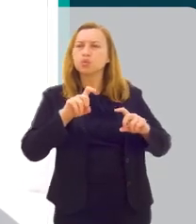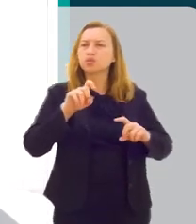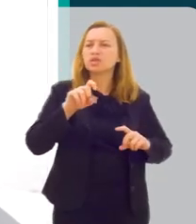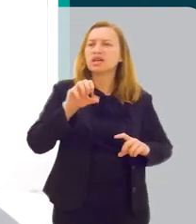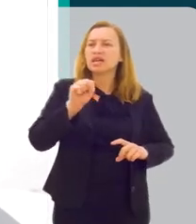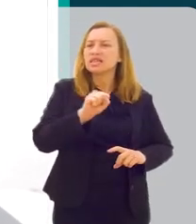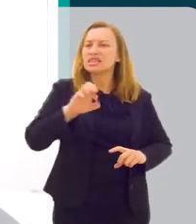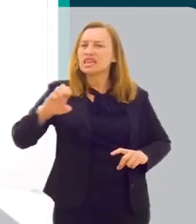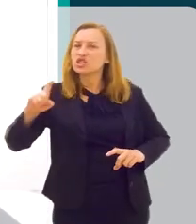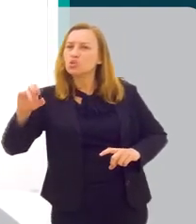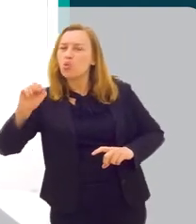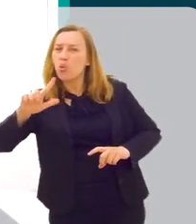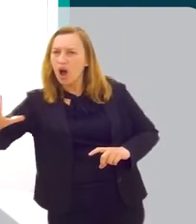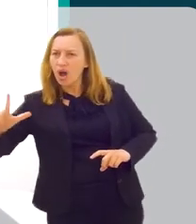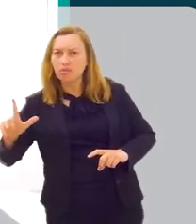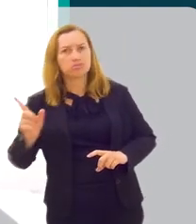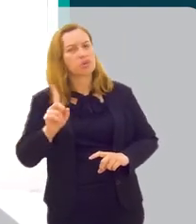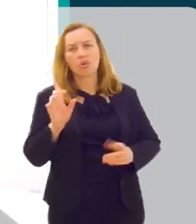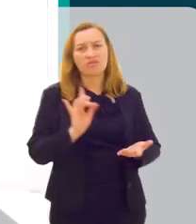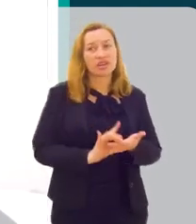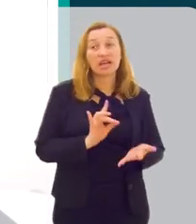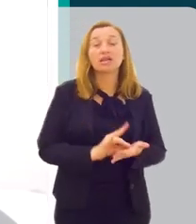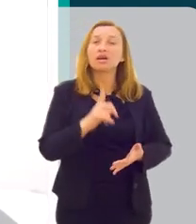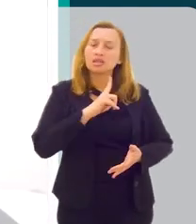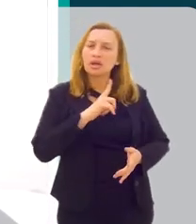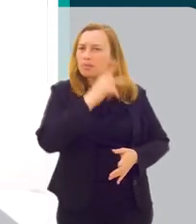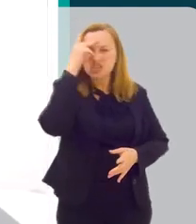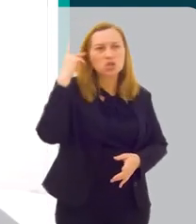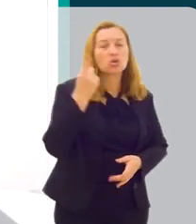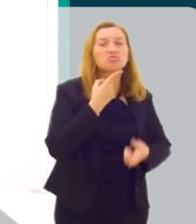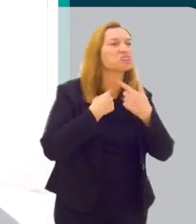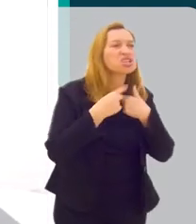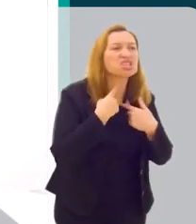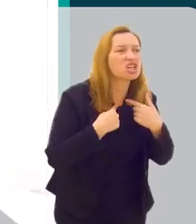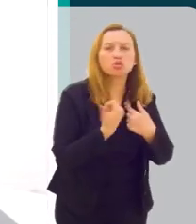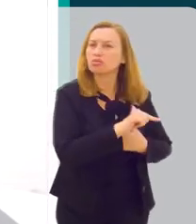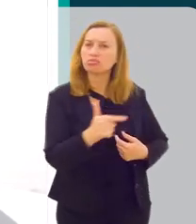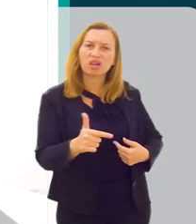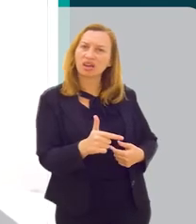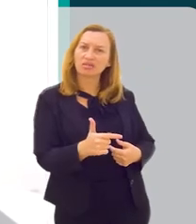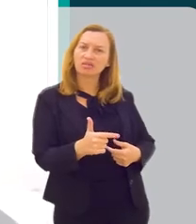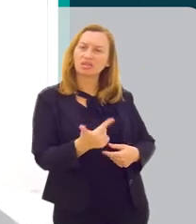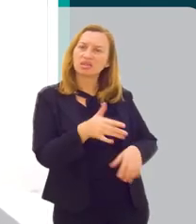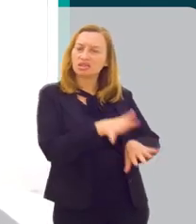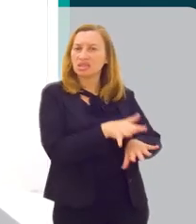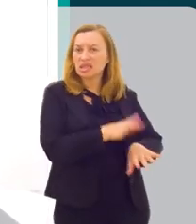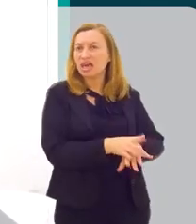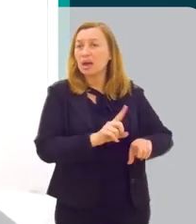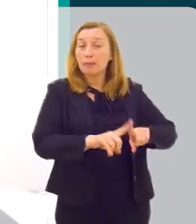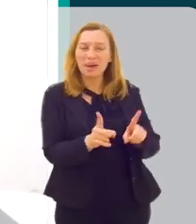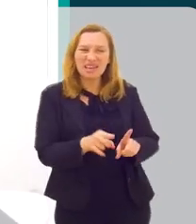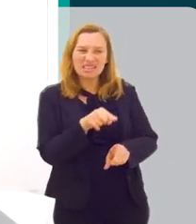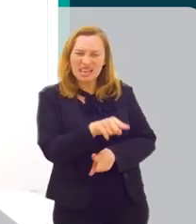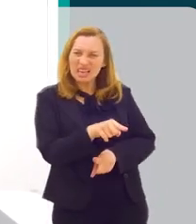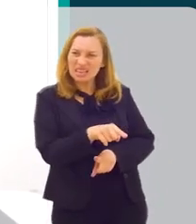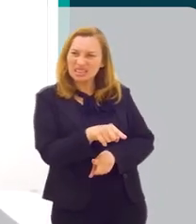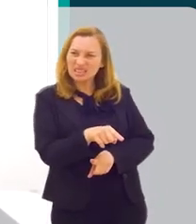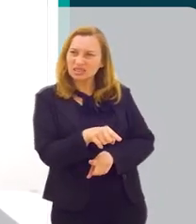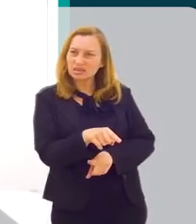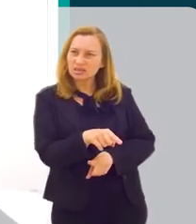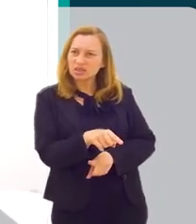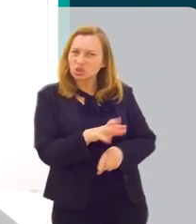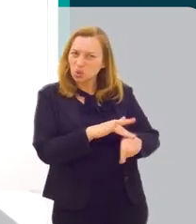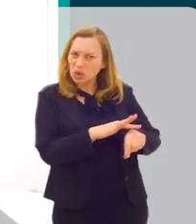Isso não é verdade. Existe uma população que não tem esse desejo e interesse sexual. Isso não faz deles